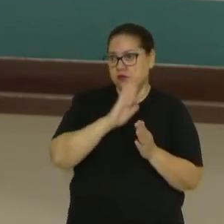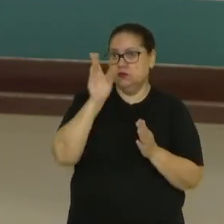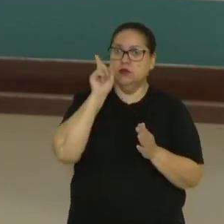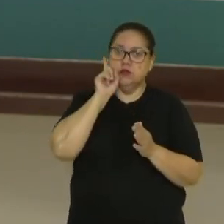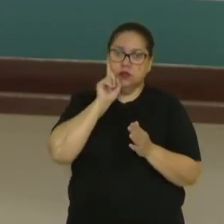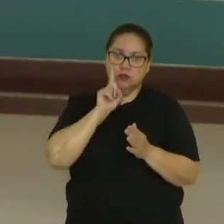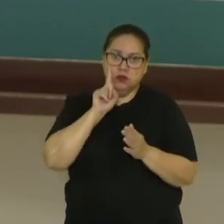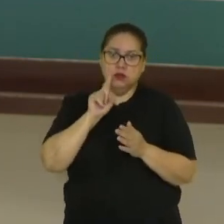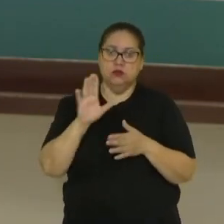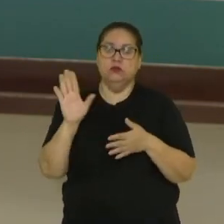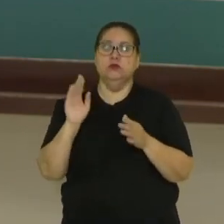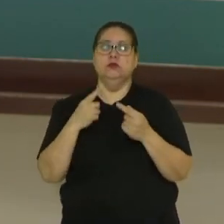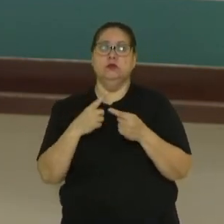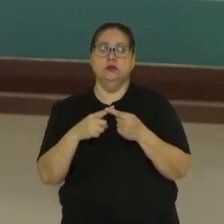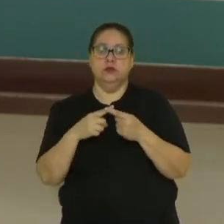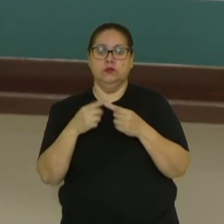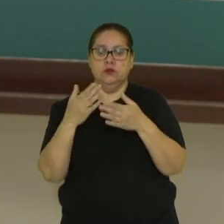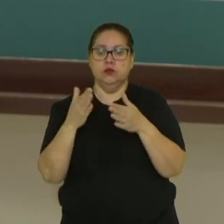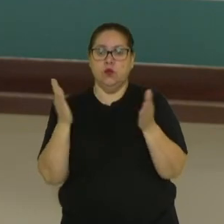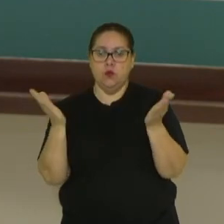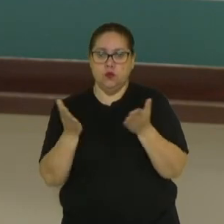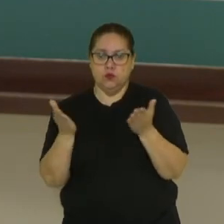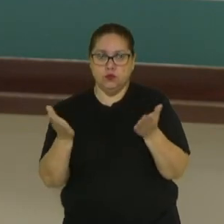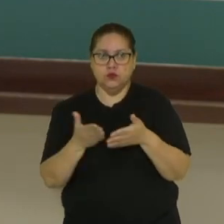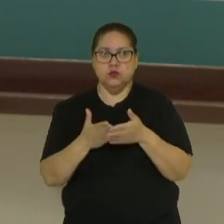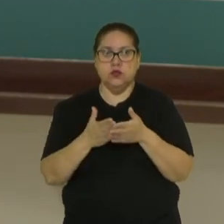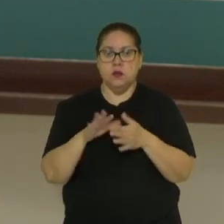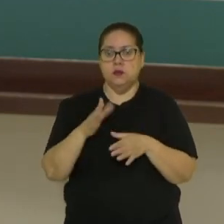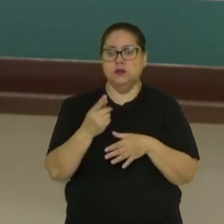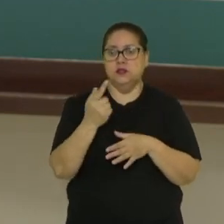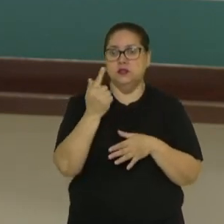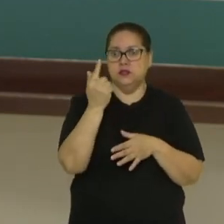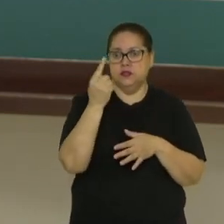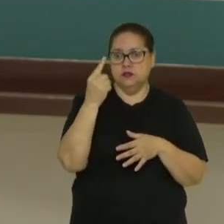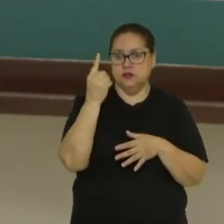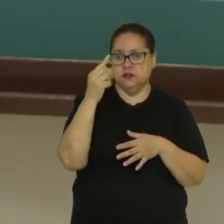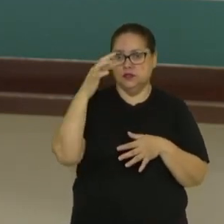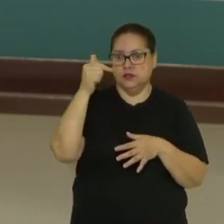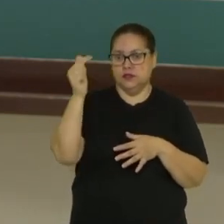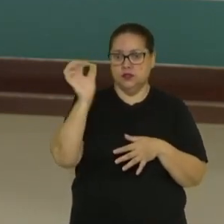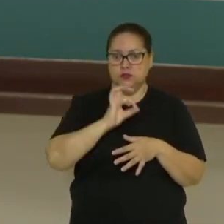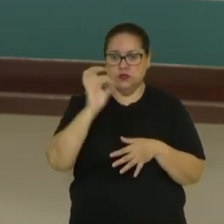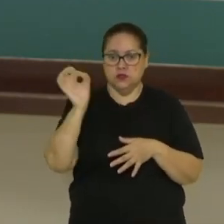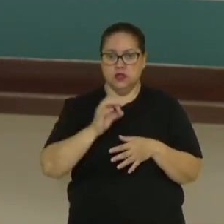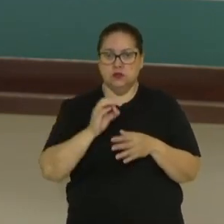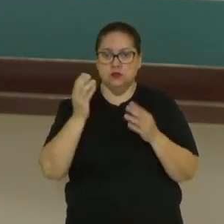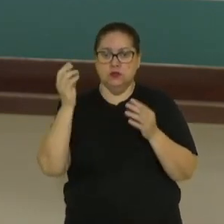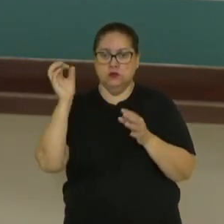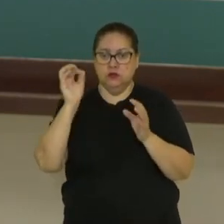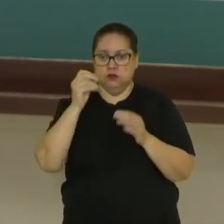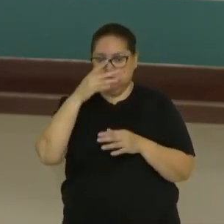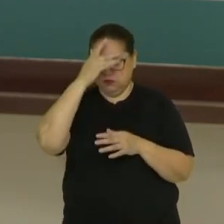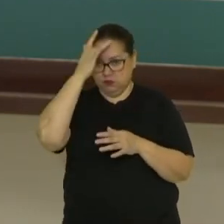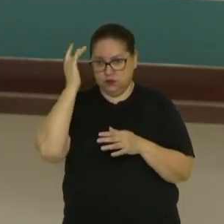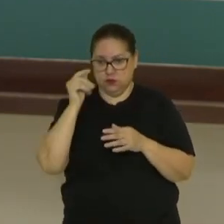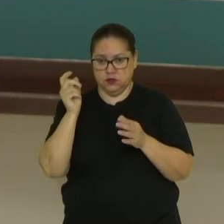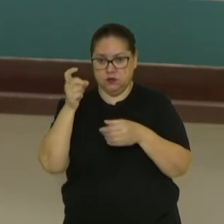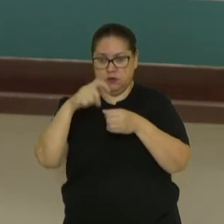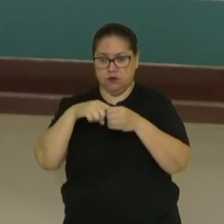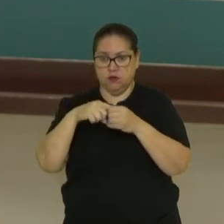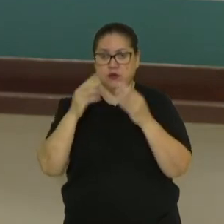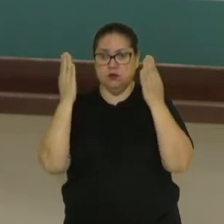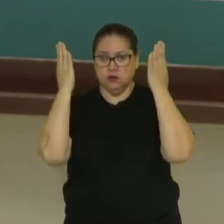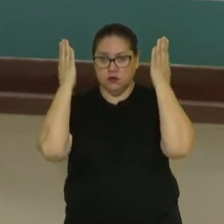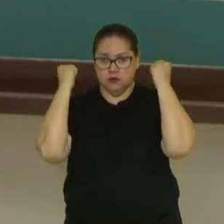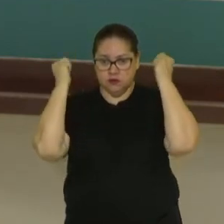aos Estados Unidos da América, onde, atualmente, cerca de 17% da população dos Estados Unidos são de mexicanos e uma